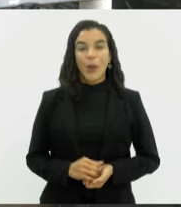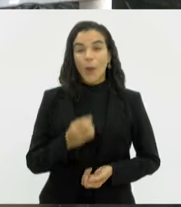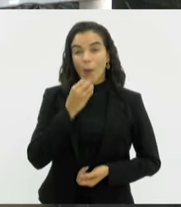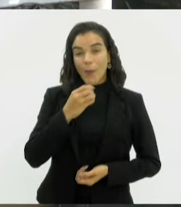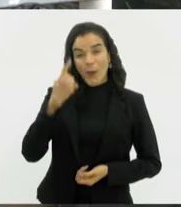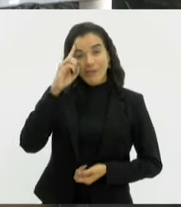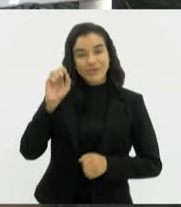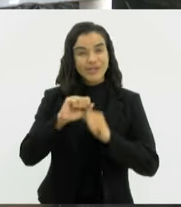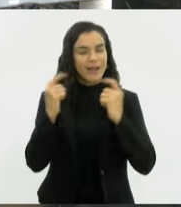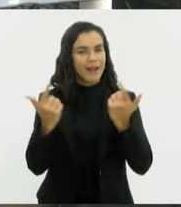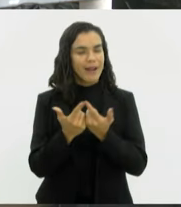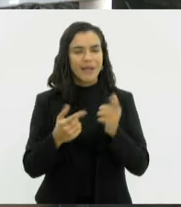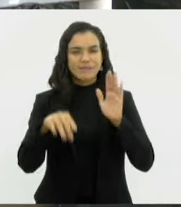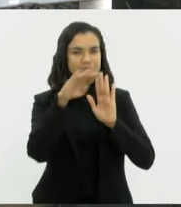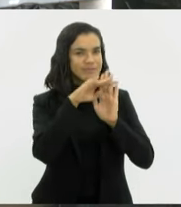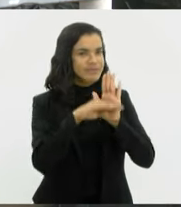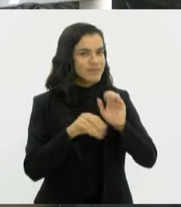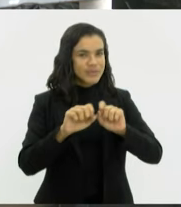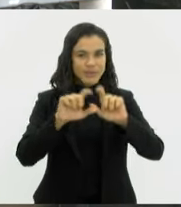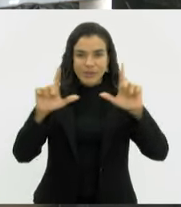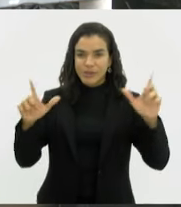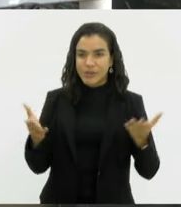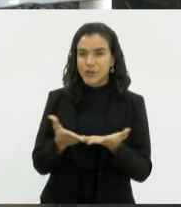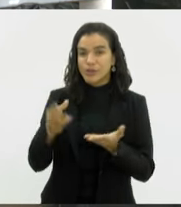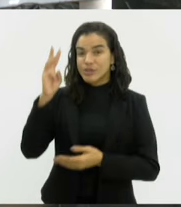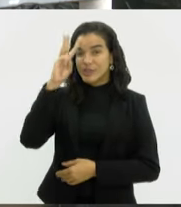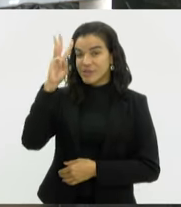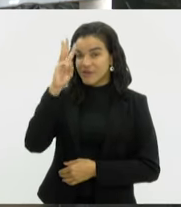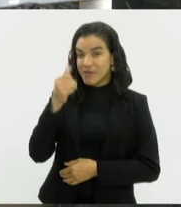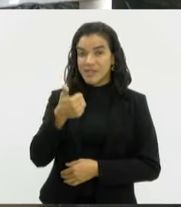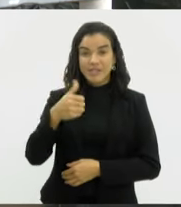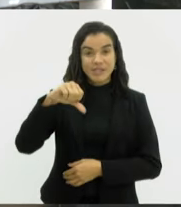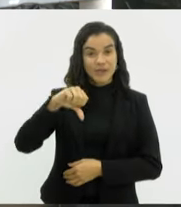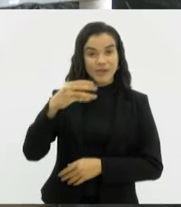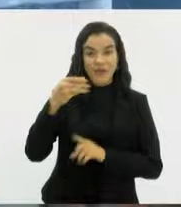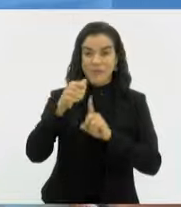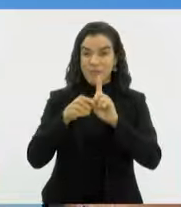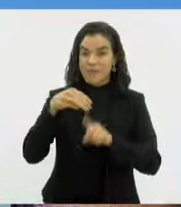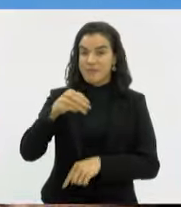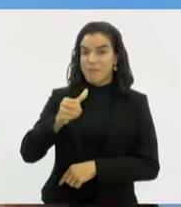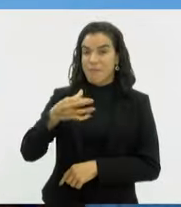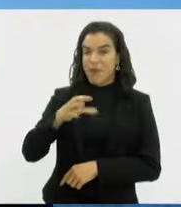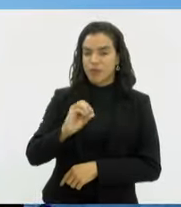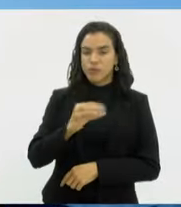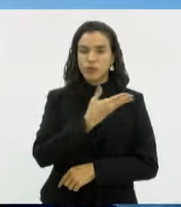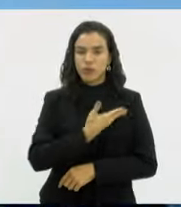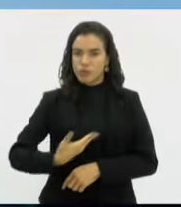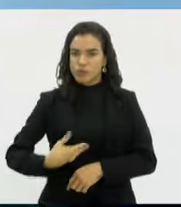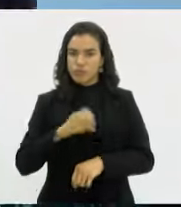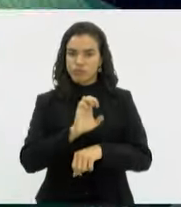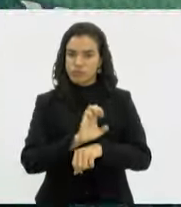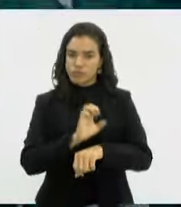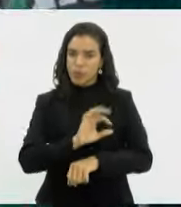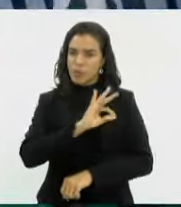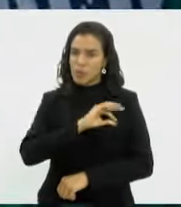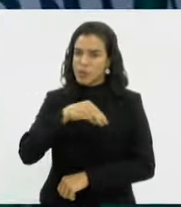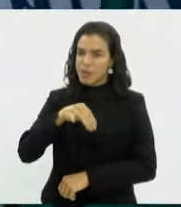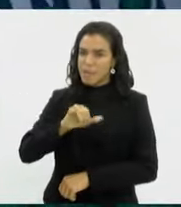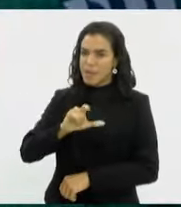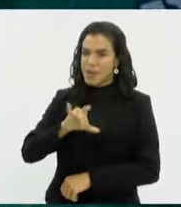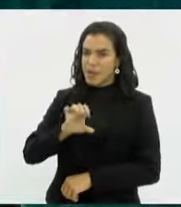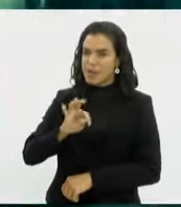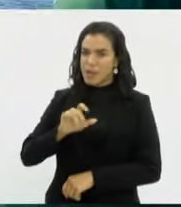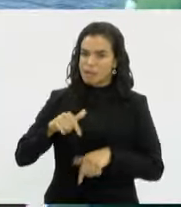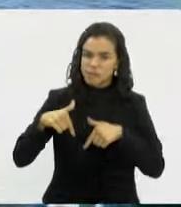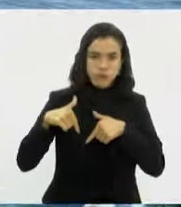O Bom Dia Alerj traz os seguintes destaques nesta terça-feira, 19 de março. Governo do Estado e Polícia Militar fazem